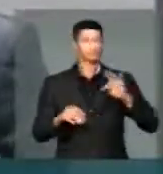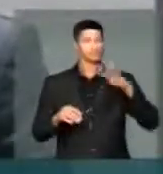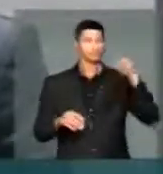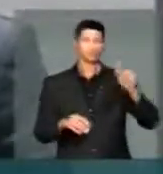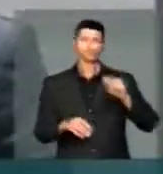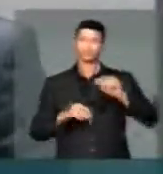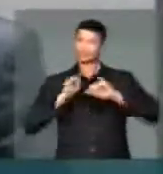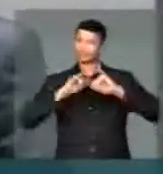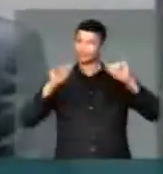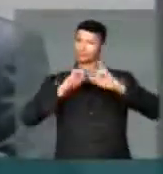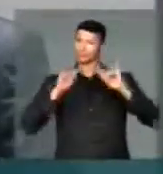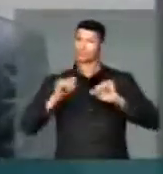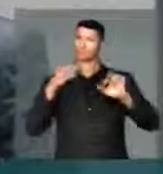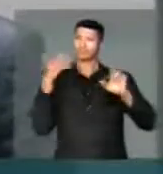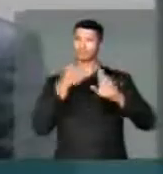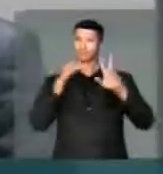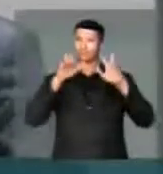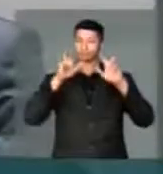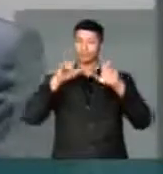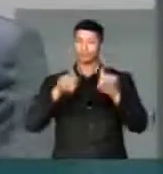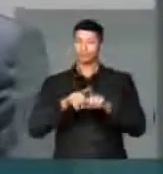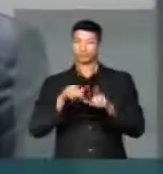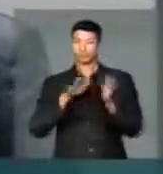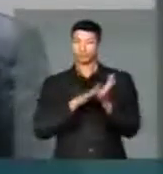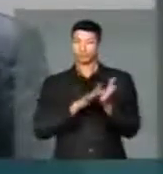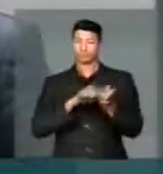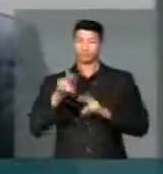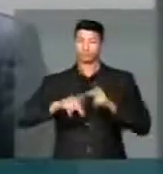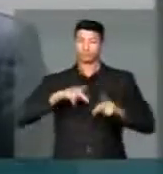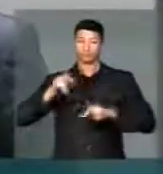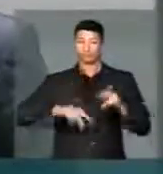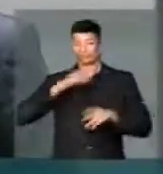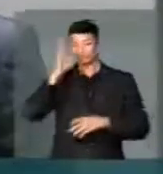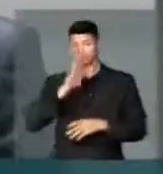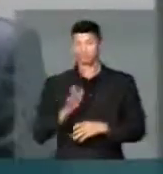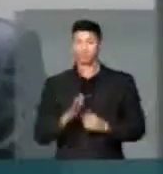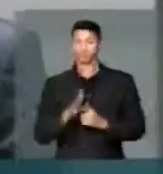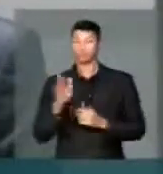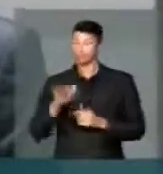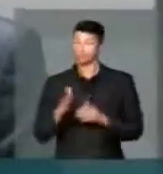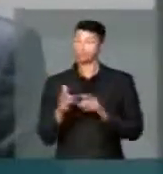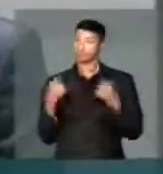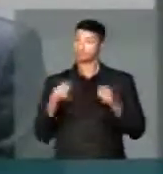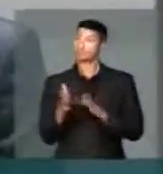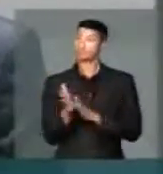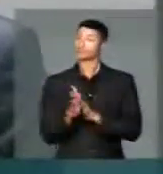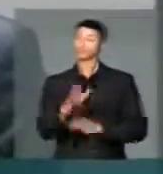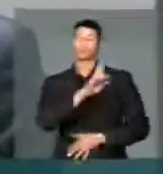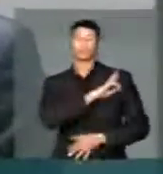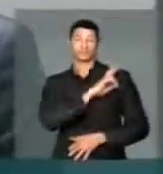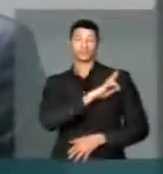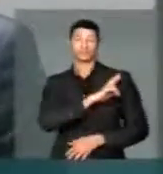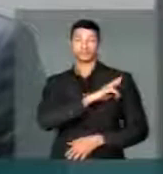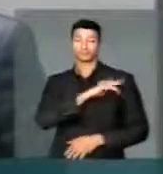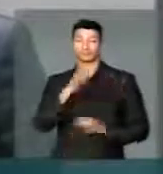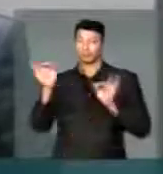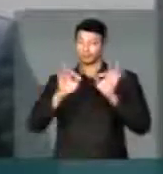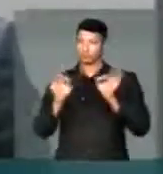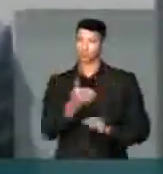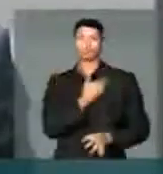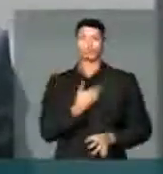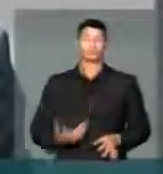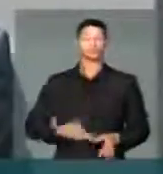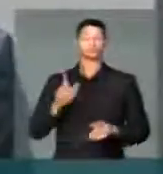todos os dados referentes a esse assunto e enganam a população brasileira. É preciso responsabilidade dos homens públicos,